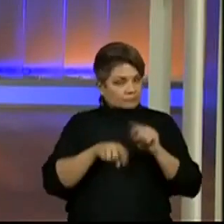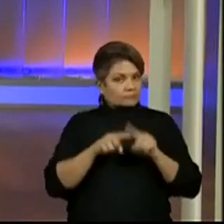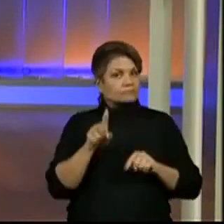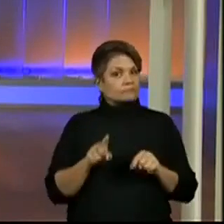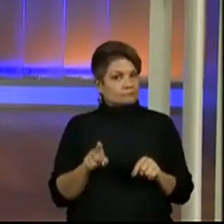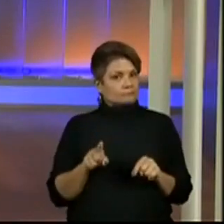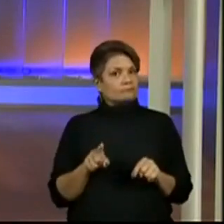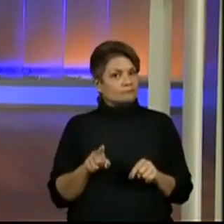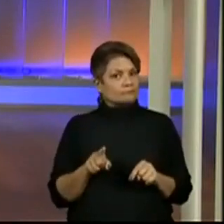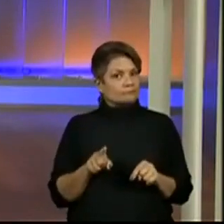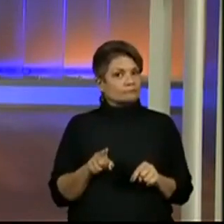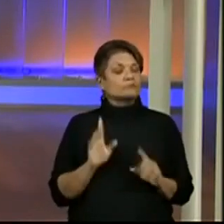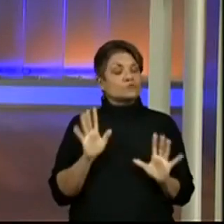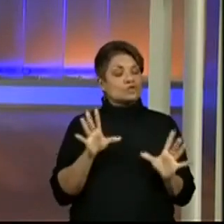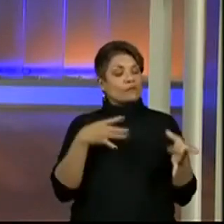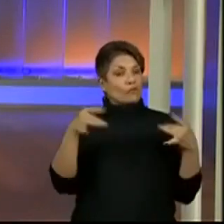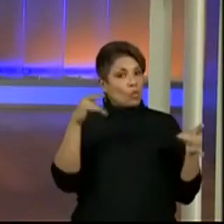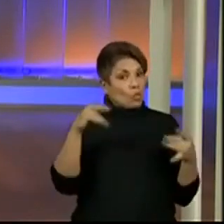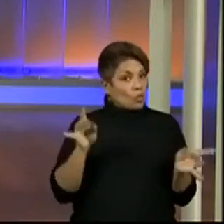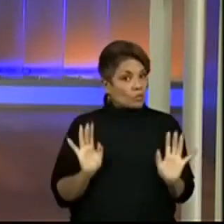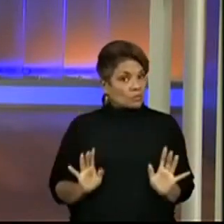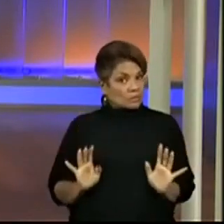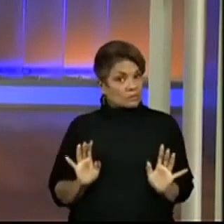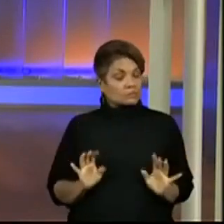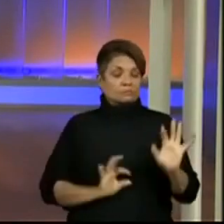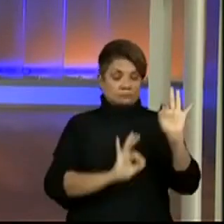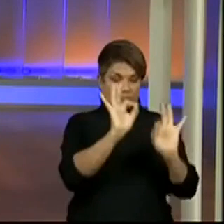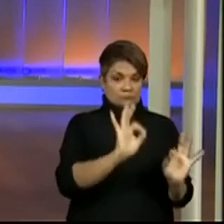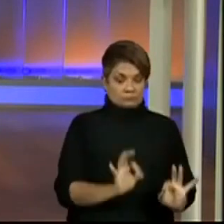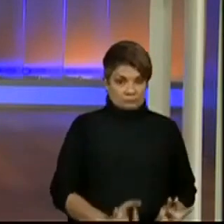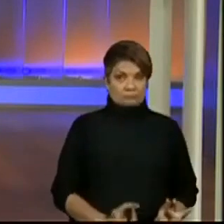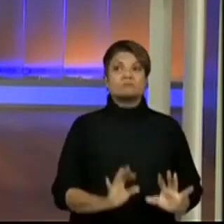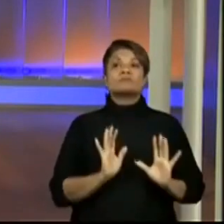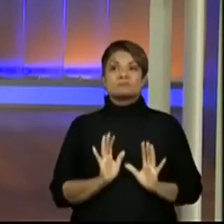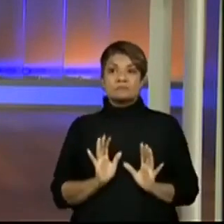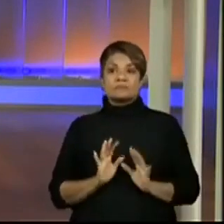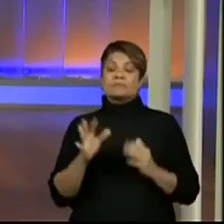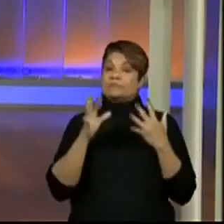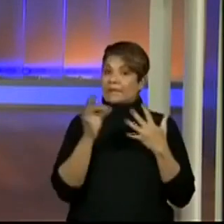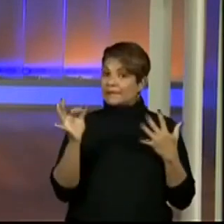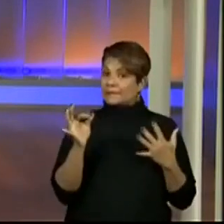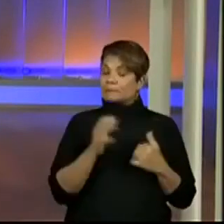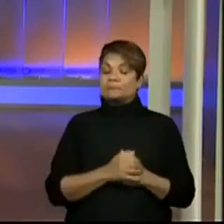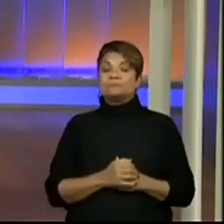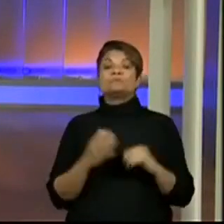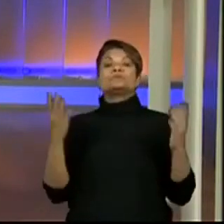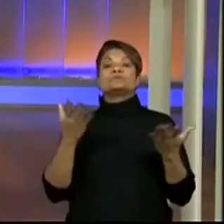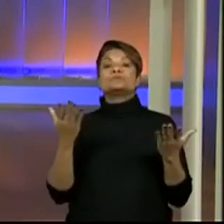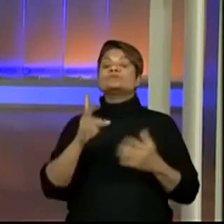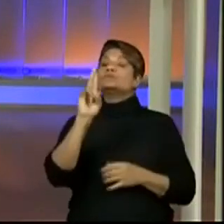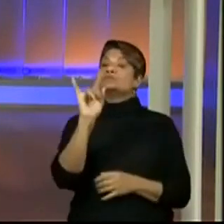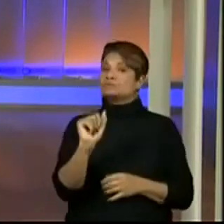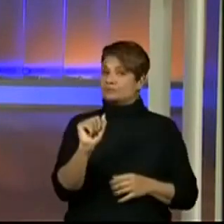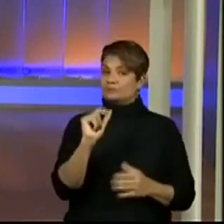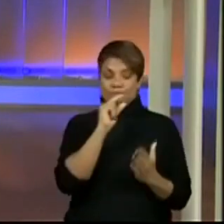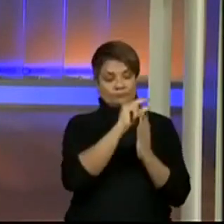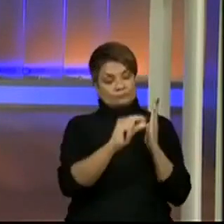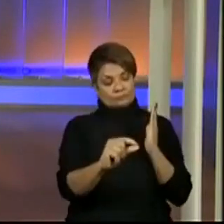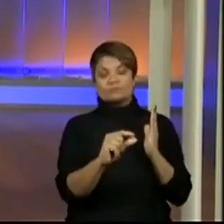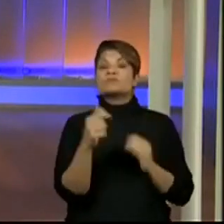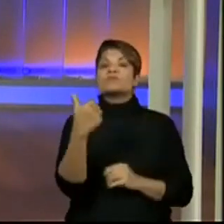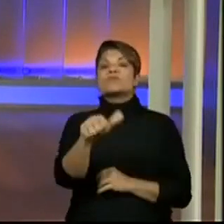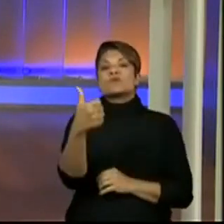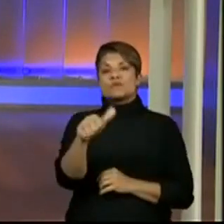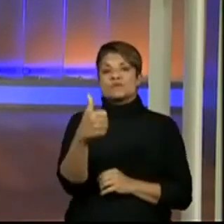caderno, folhas, vão se organizando. E detalhe, a data de hoje, não pode esquecer. Hoje é dia